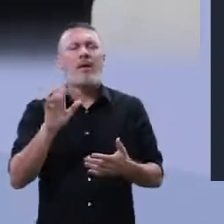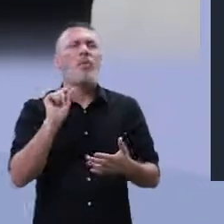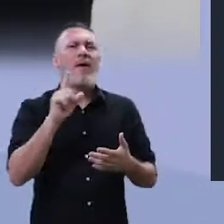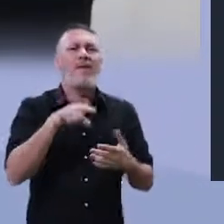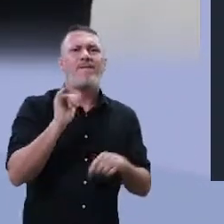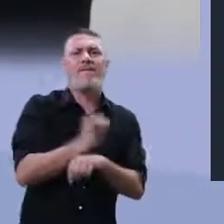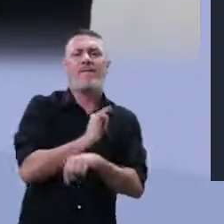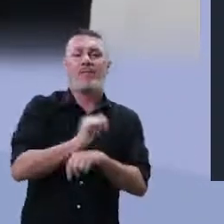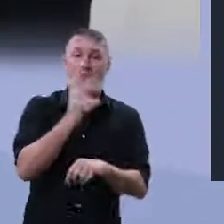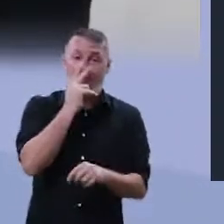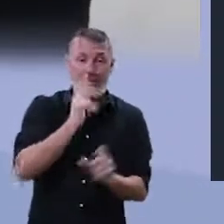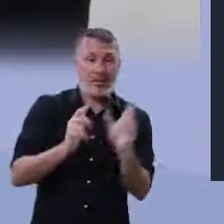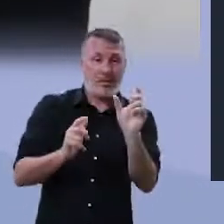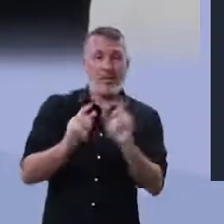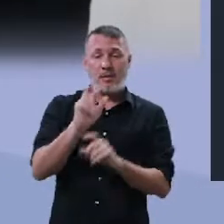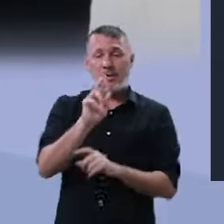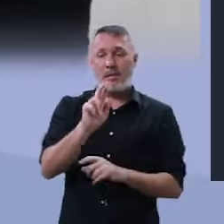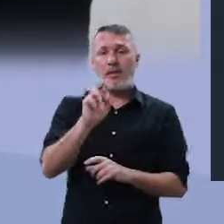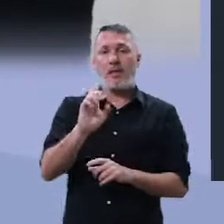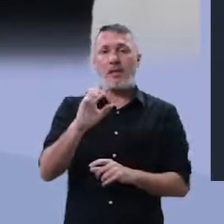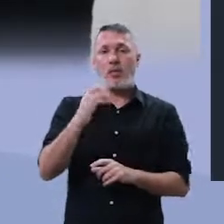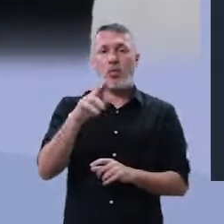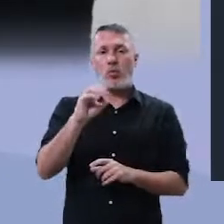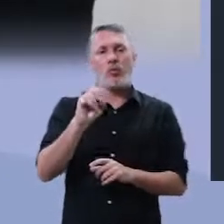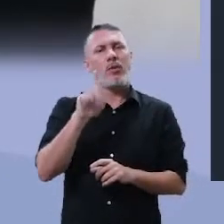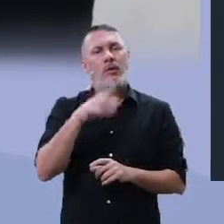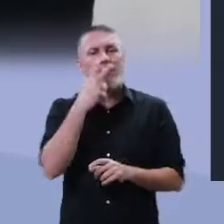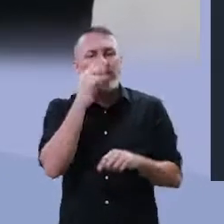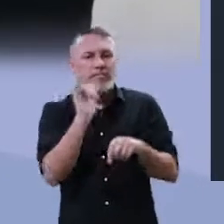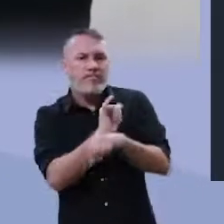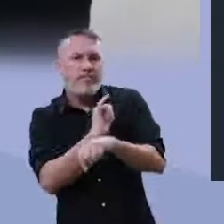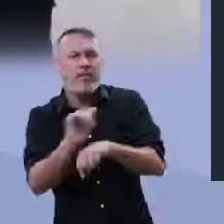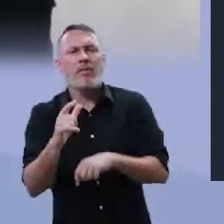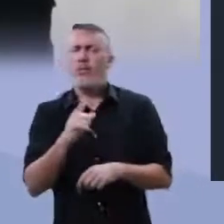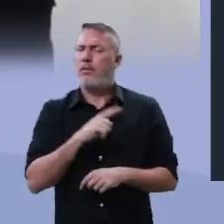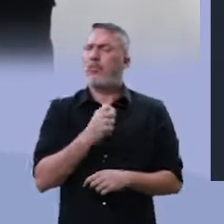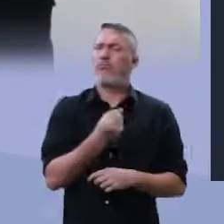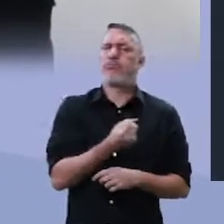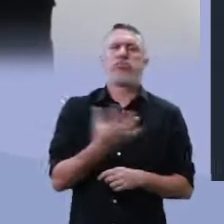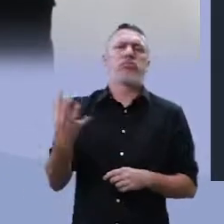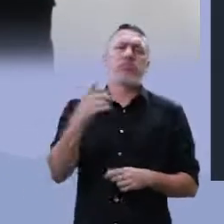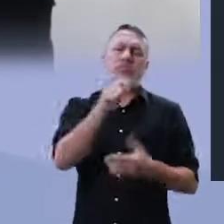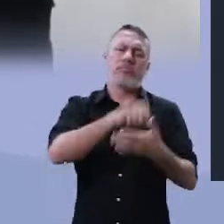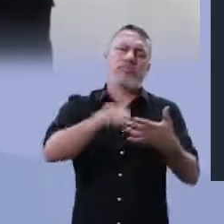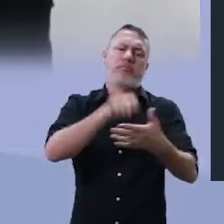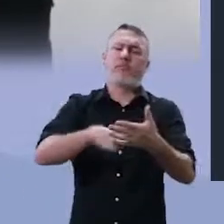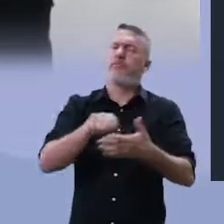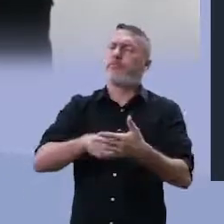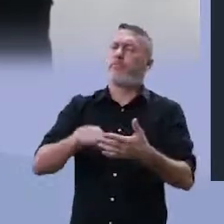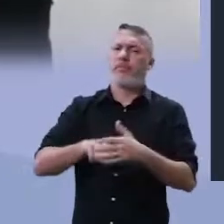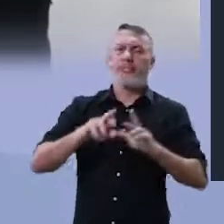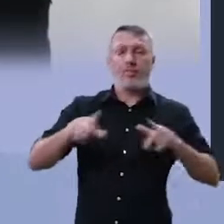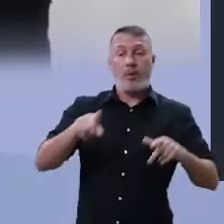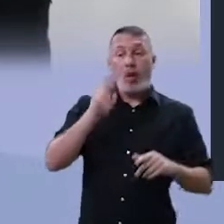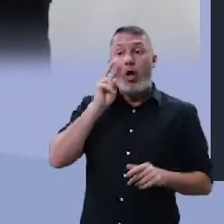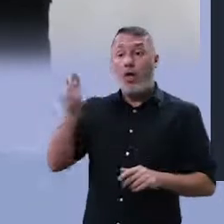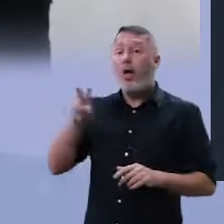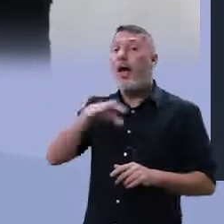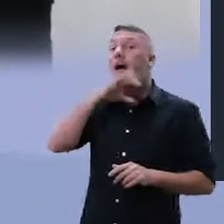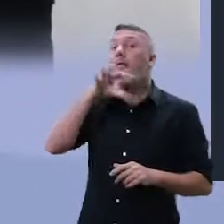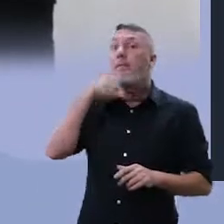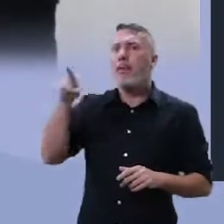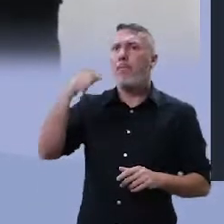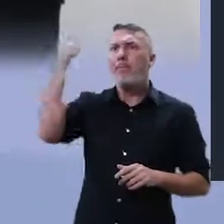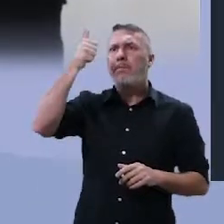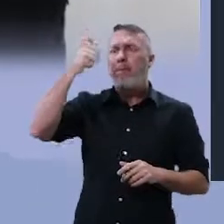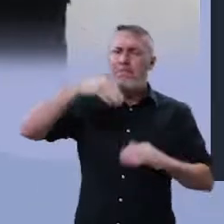recursos eu posso usar na escrita? E números? Olha que bacana. Este é o animal mais